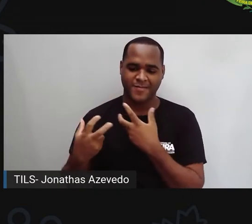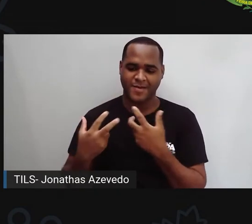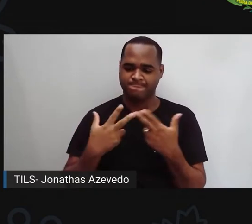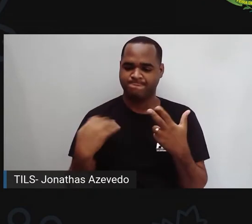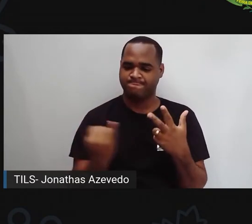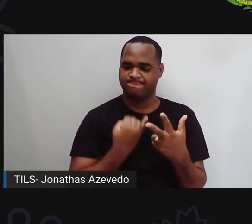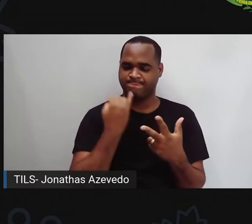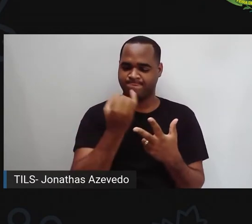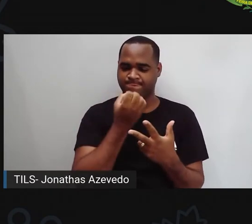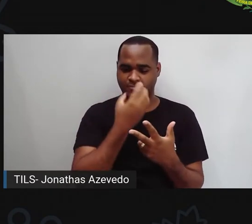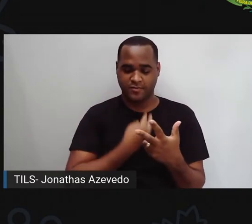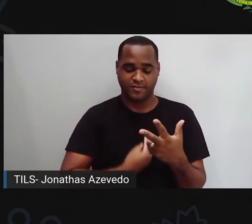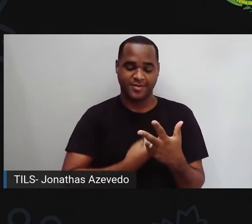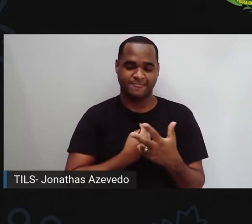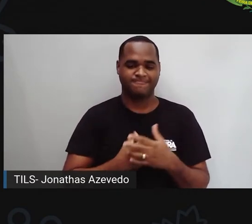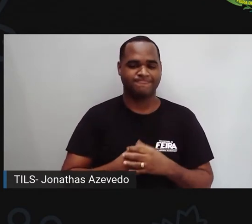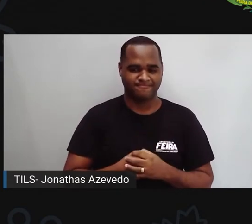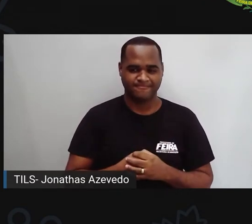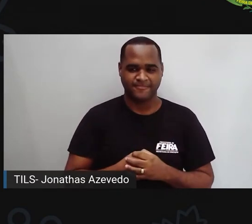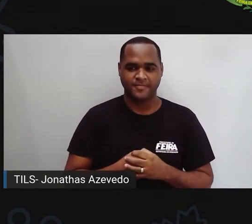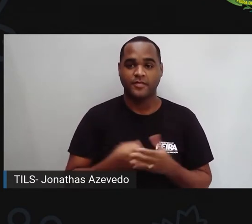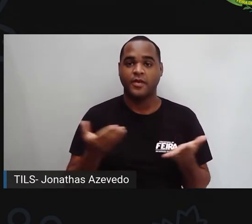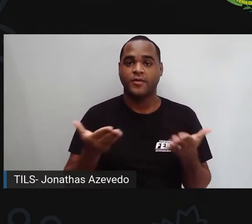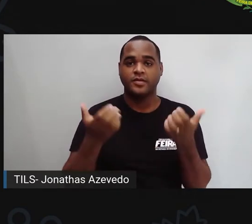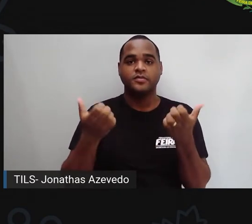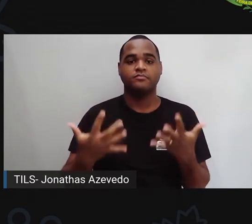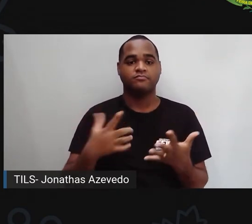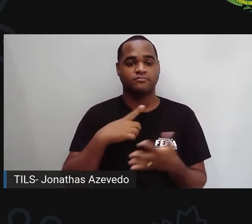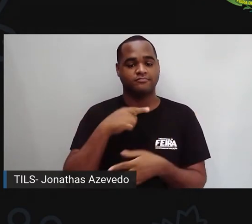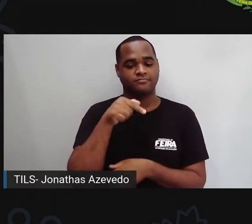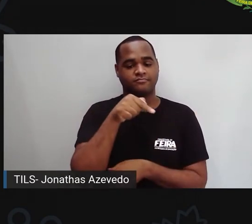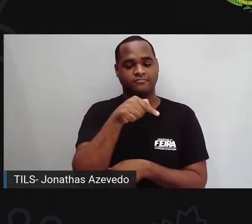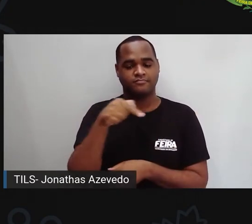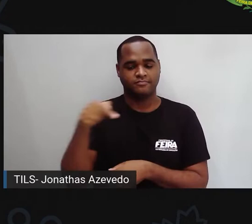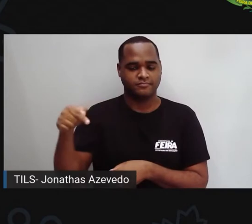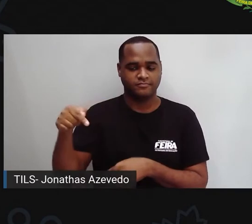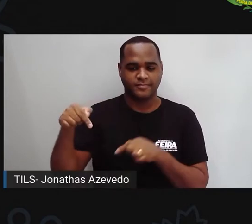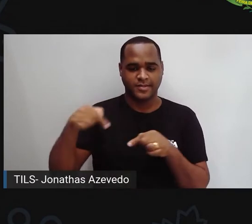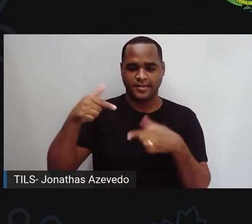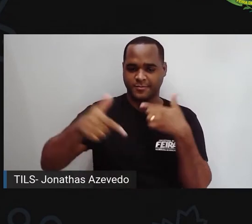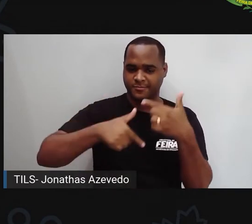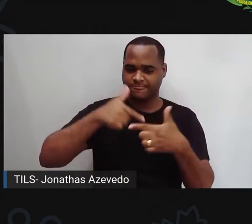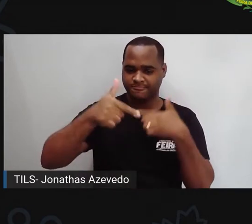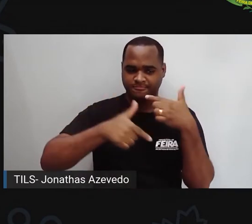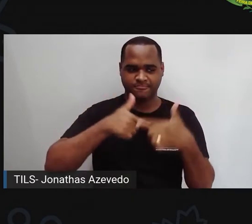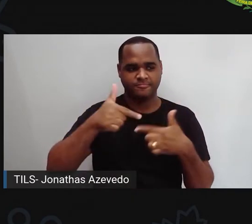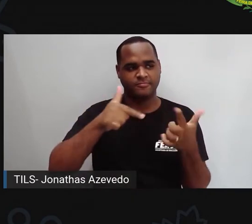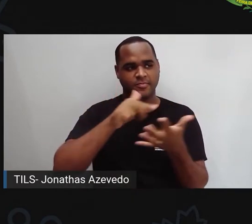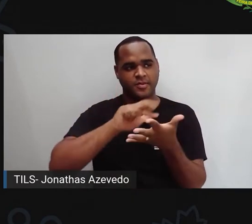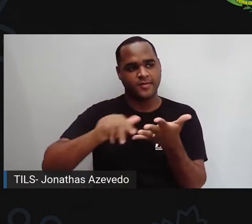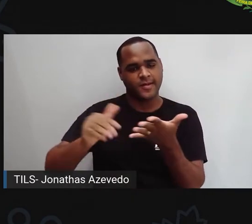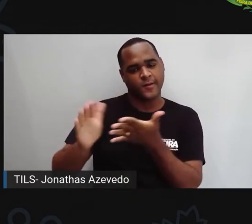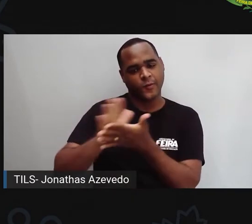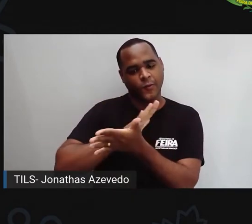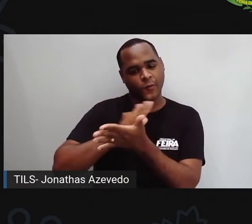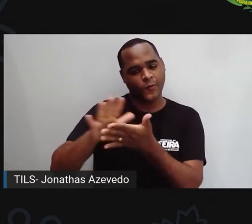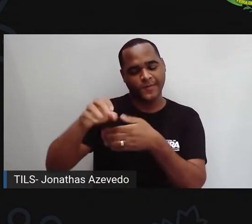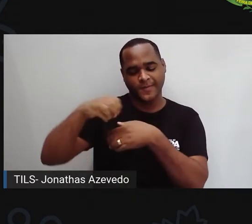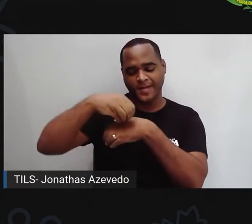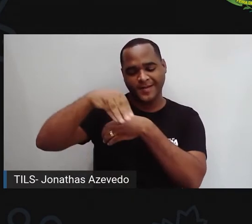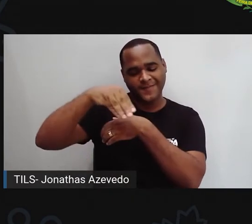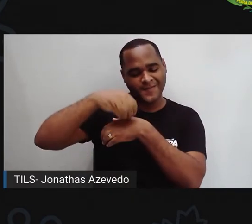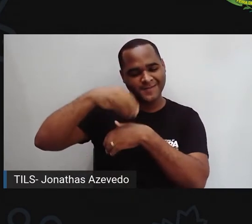Então, a Pró está aqui neste momento, esta semana, trabalhando aí algumas atividades, orientações, para que